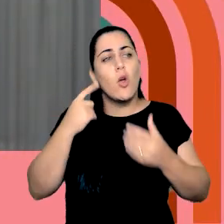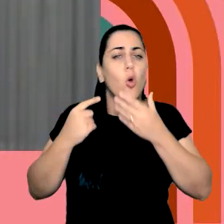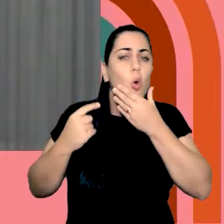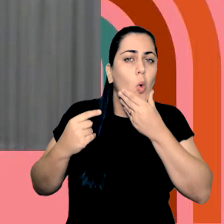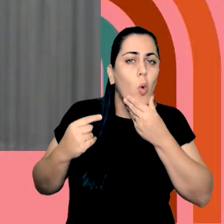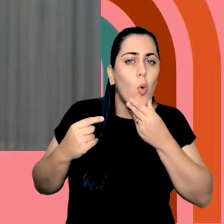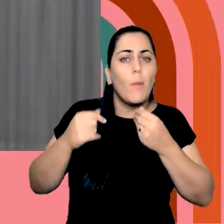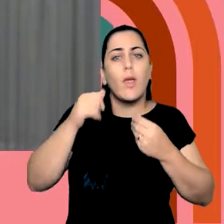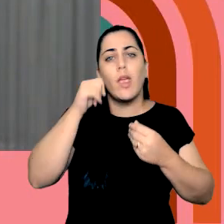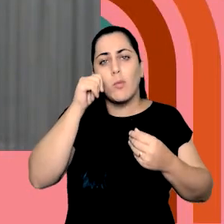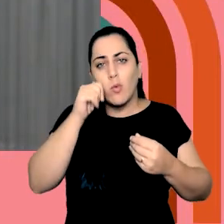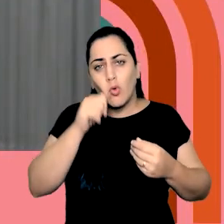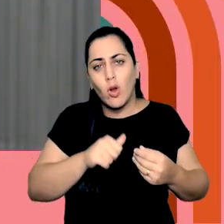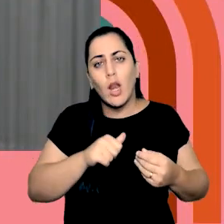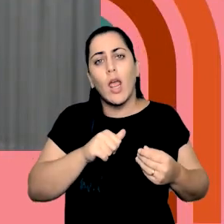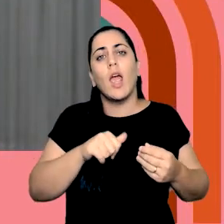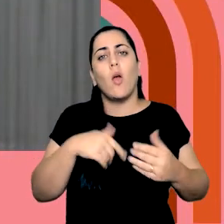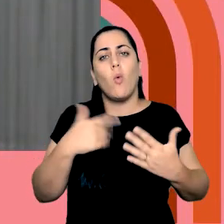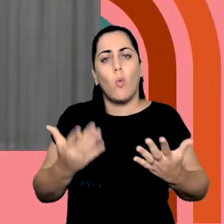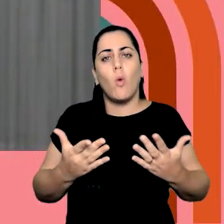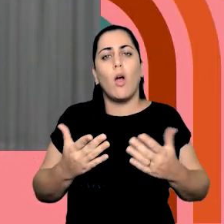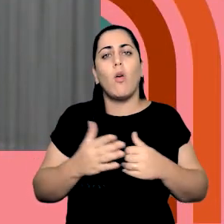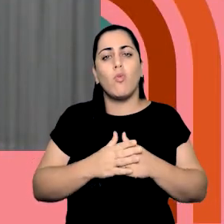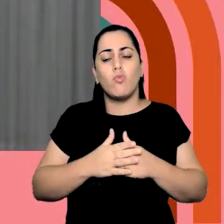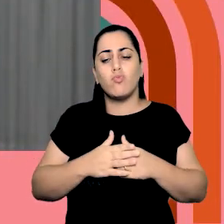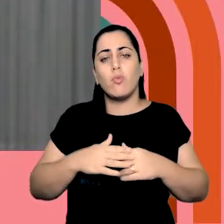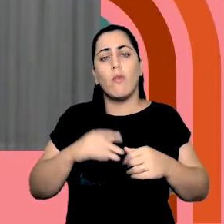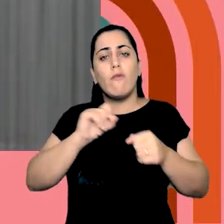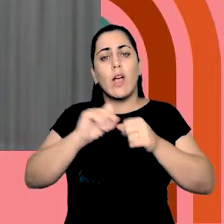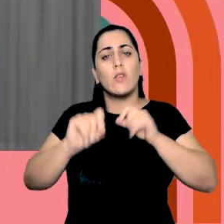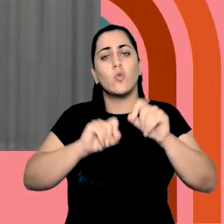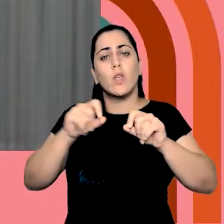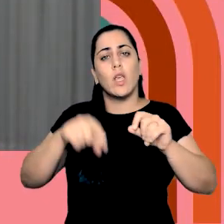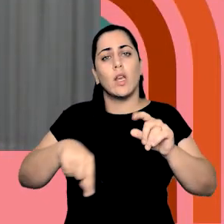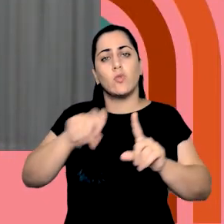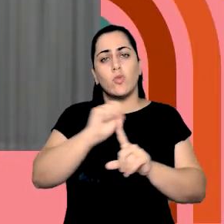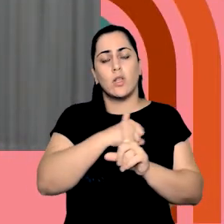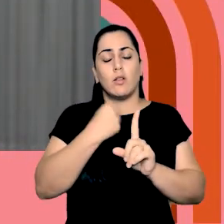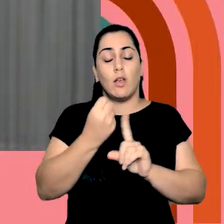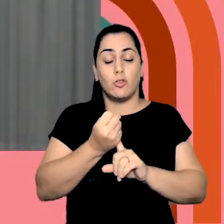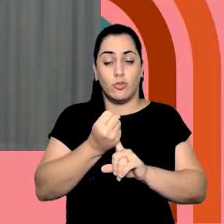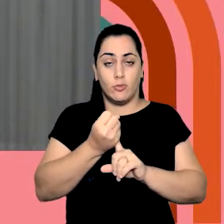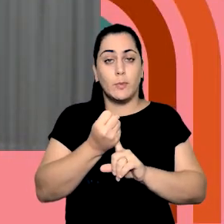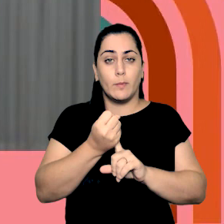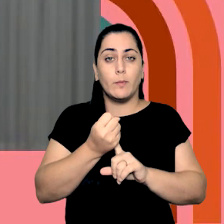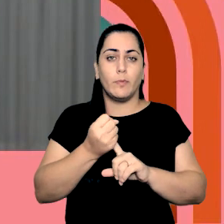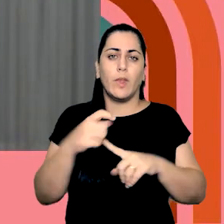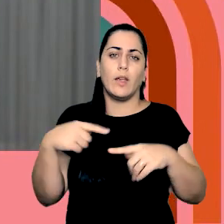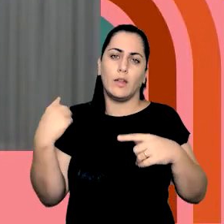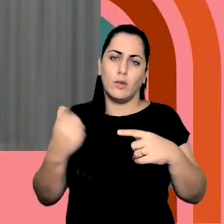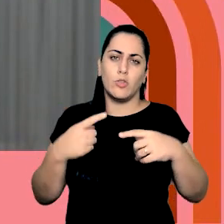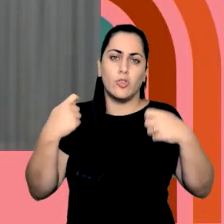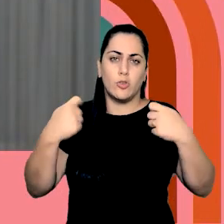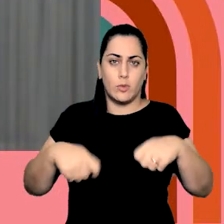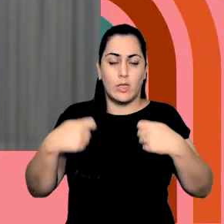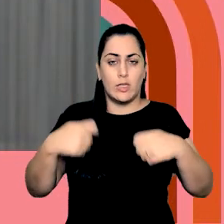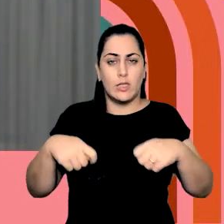mulheres são e que papéis homens e mulheres desempenham na nossa sociedade. Então, a gente precisa